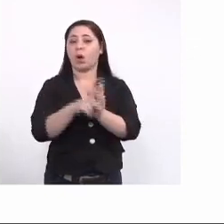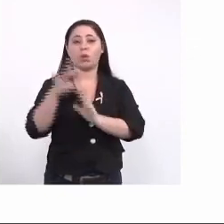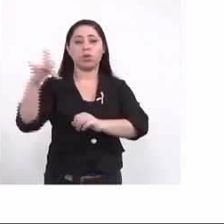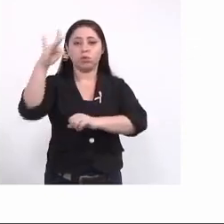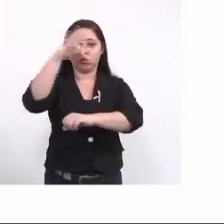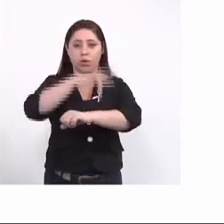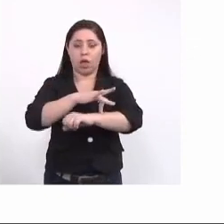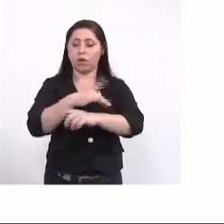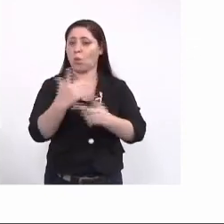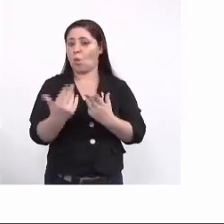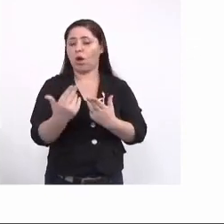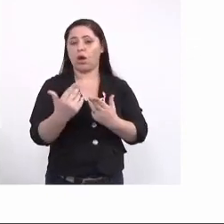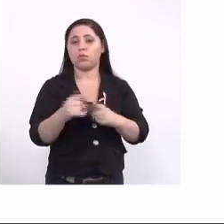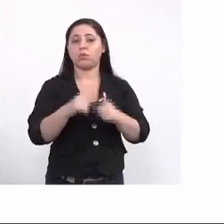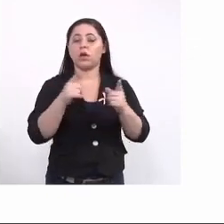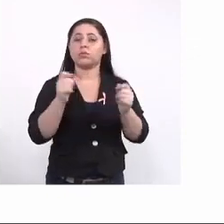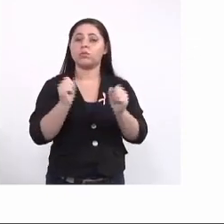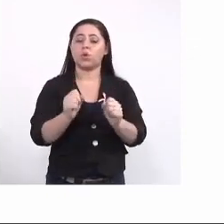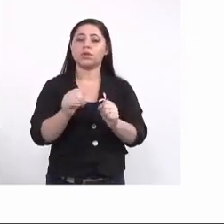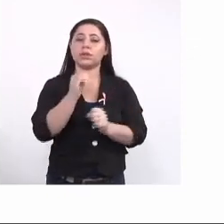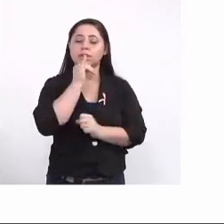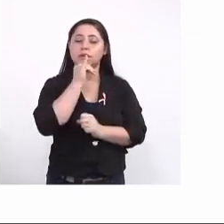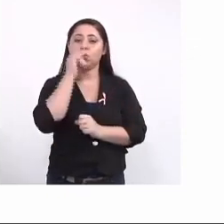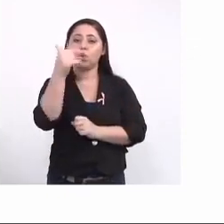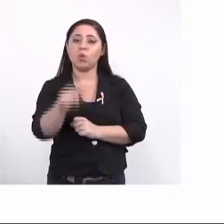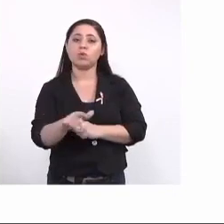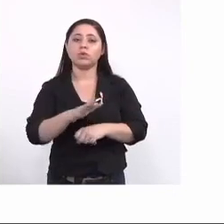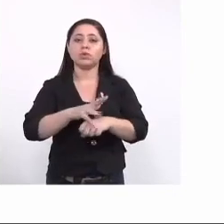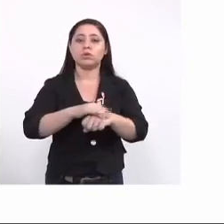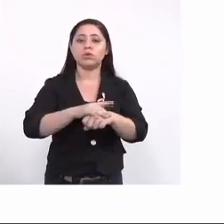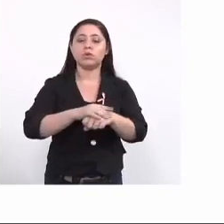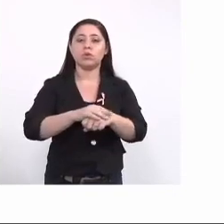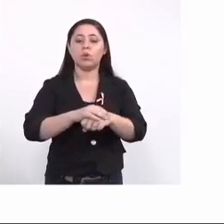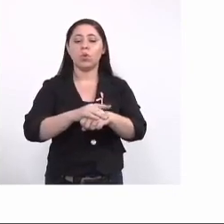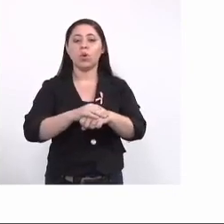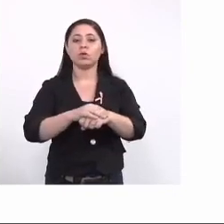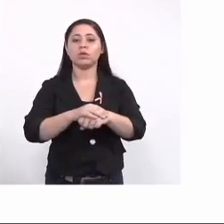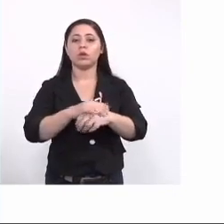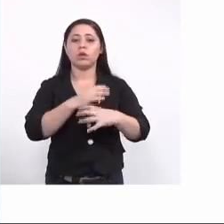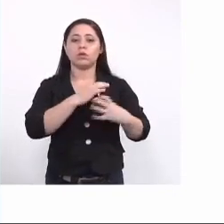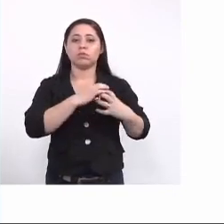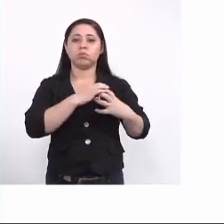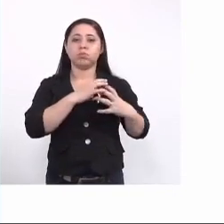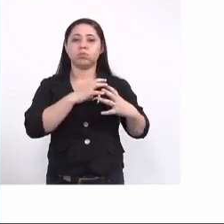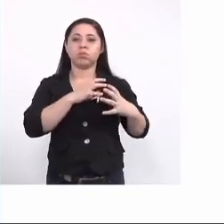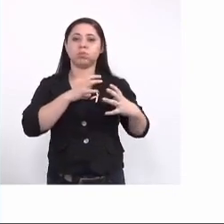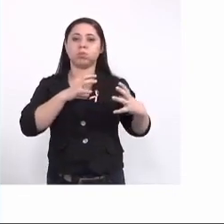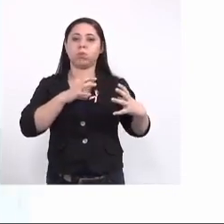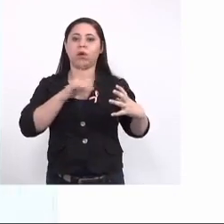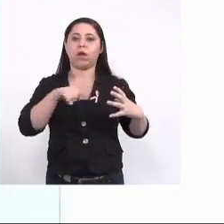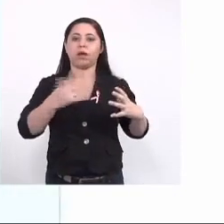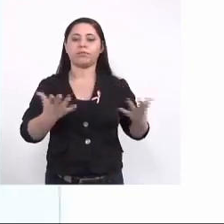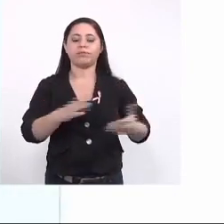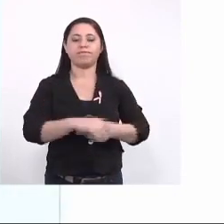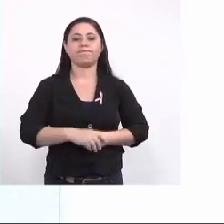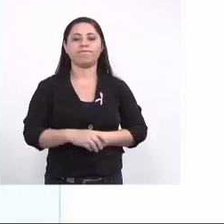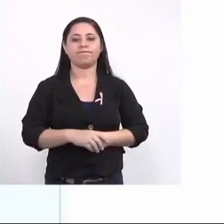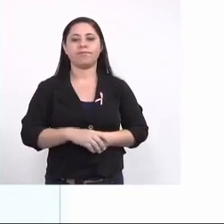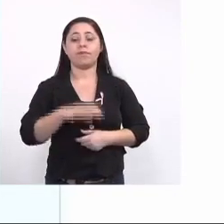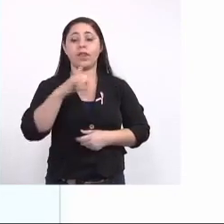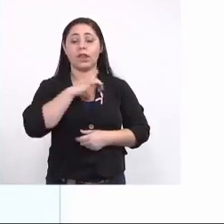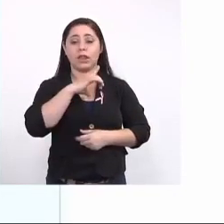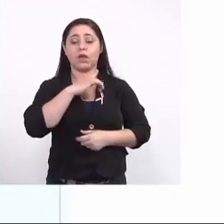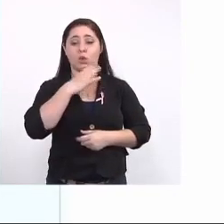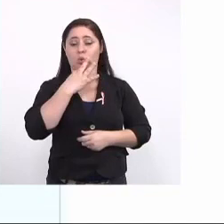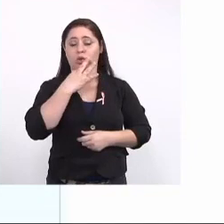se passar para outros vetores por exemplo o vetor da doença de chagas então tendo